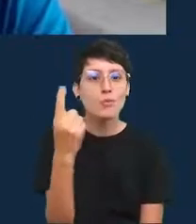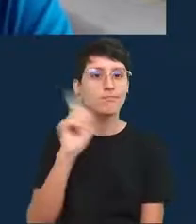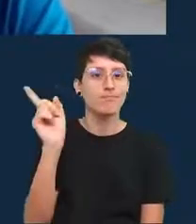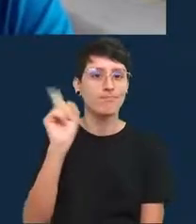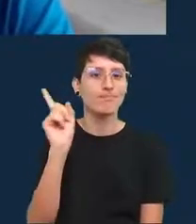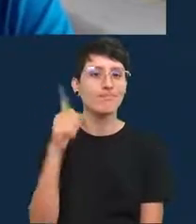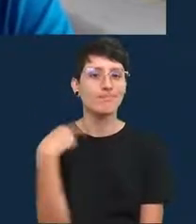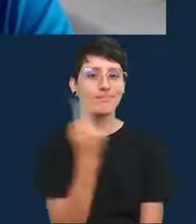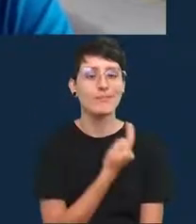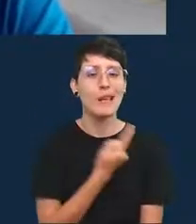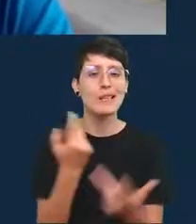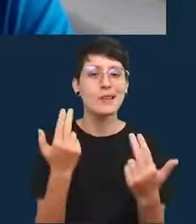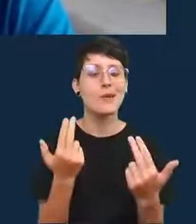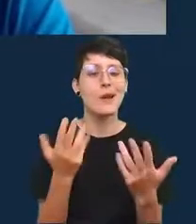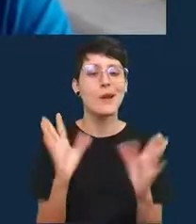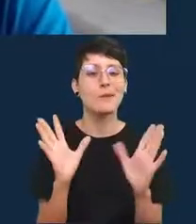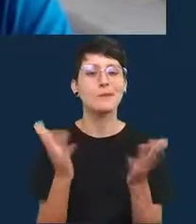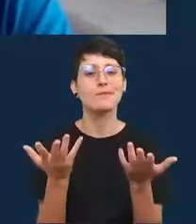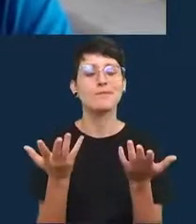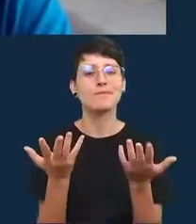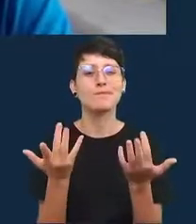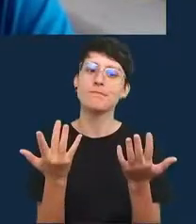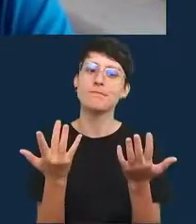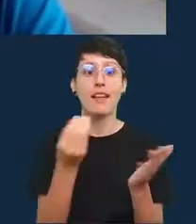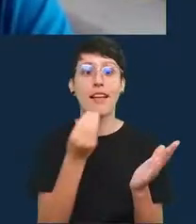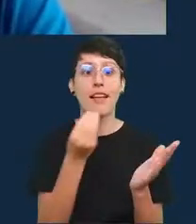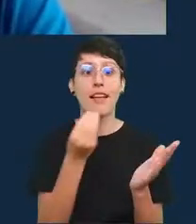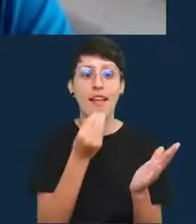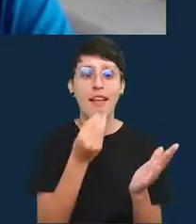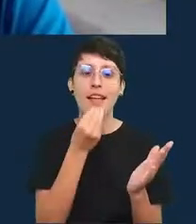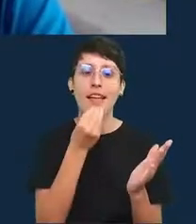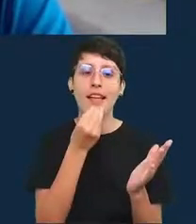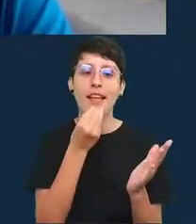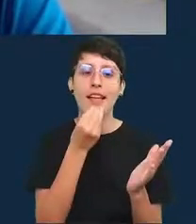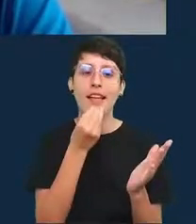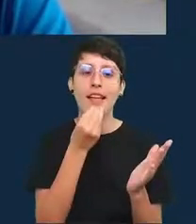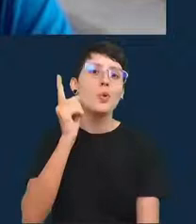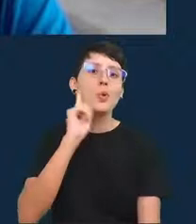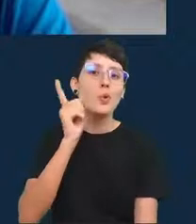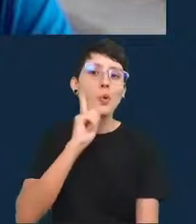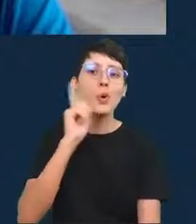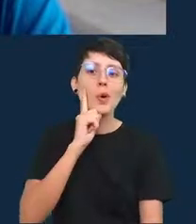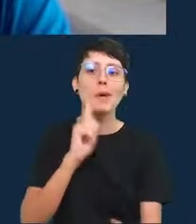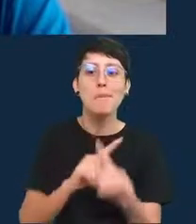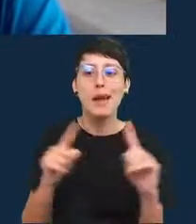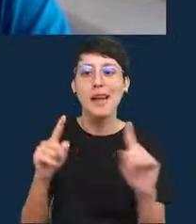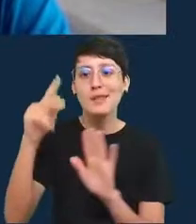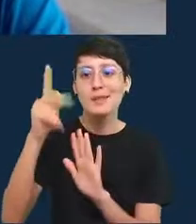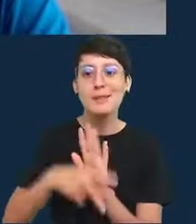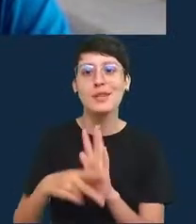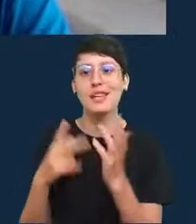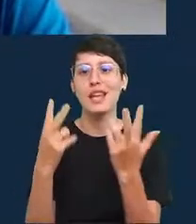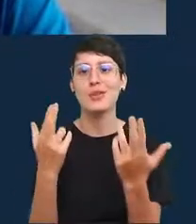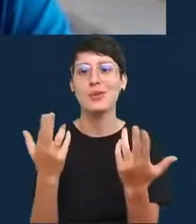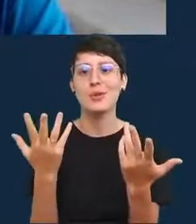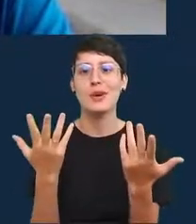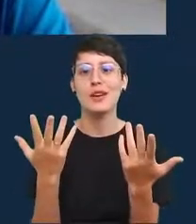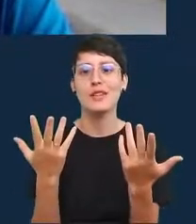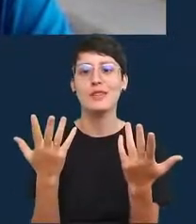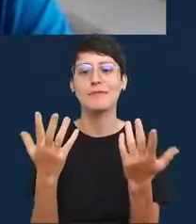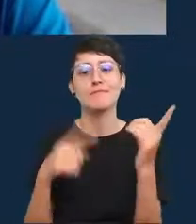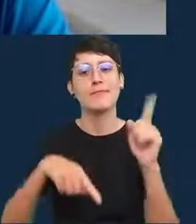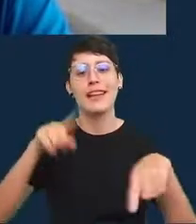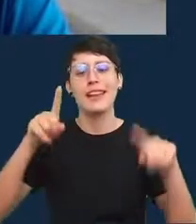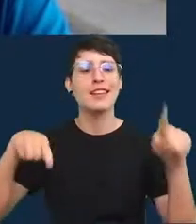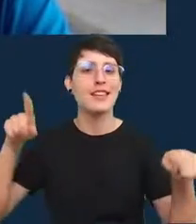temos um claro online é todo dia mas projetos como esse variam no